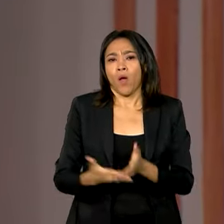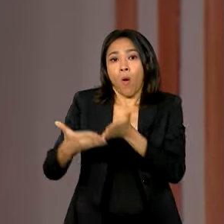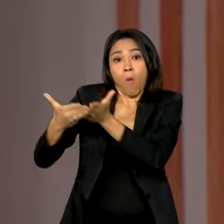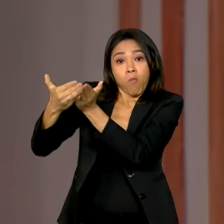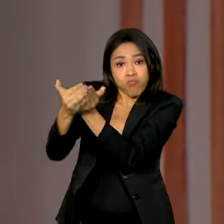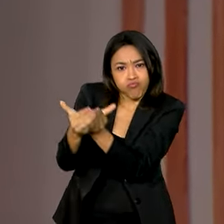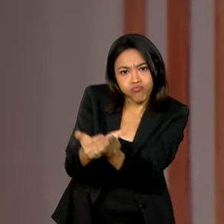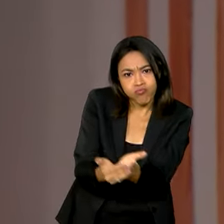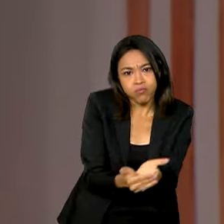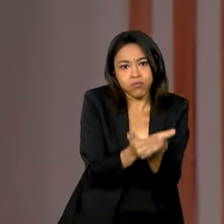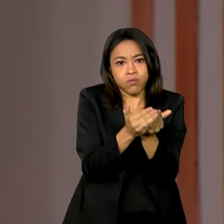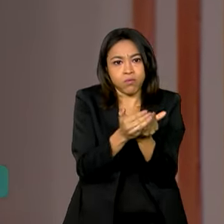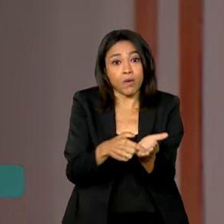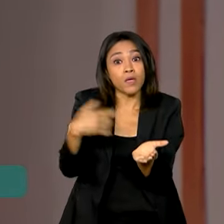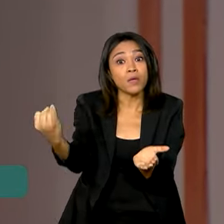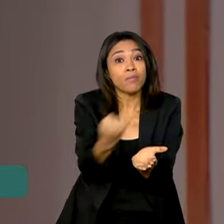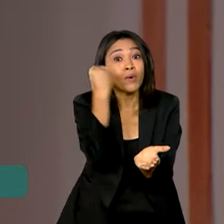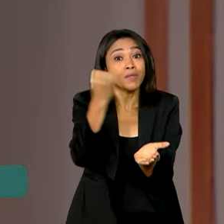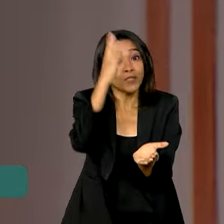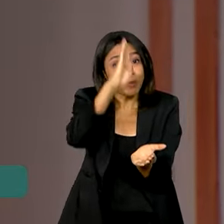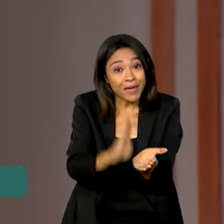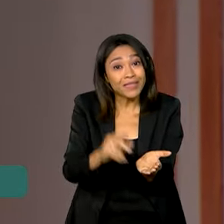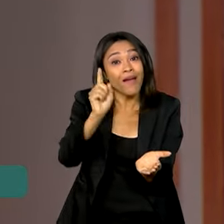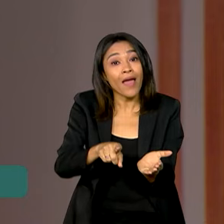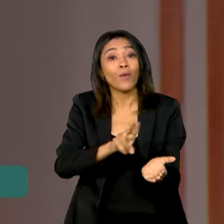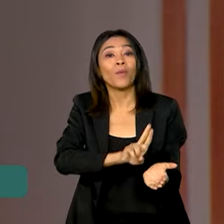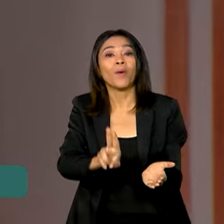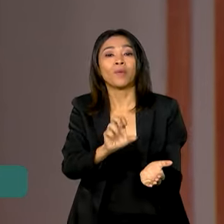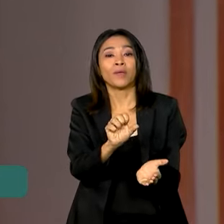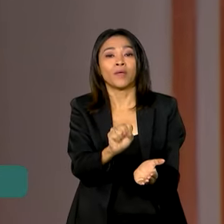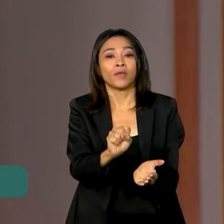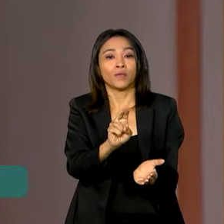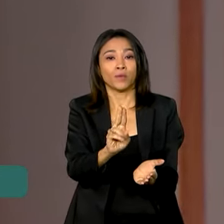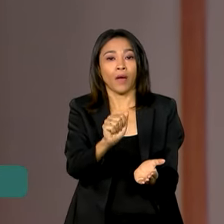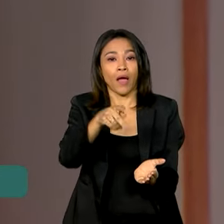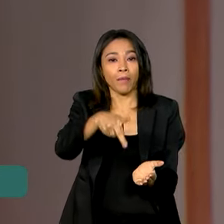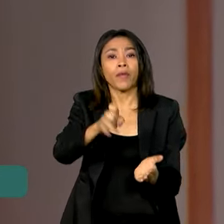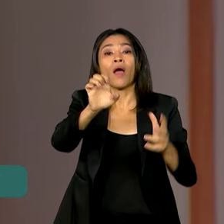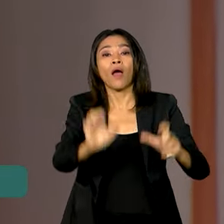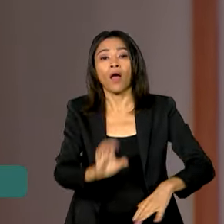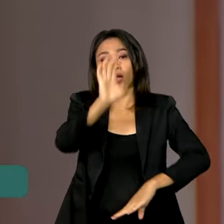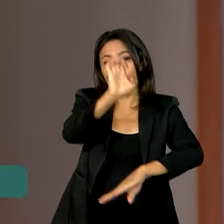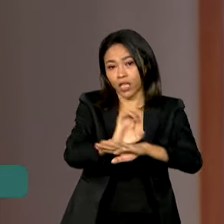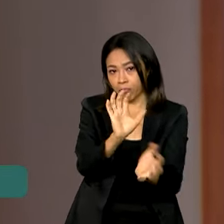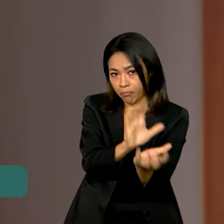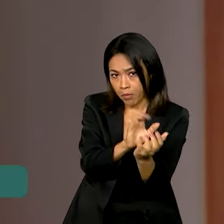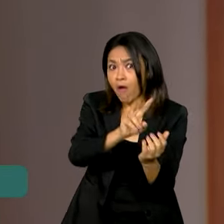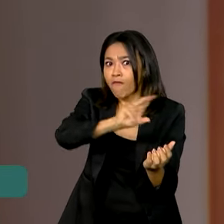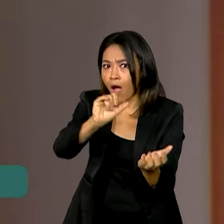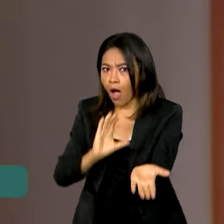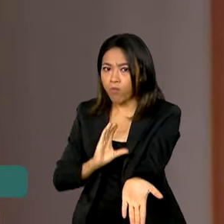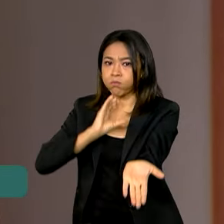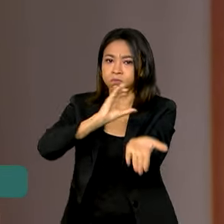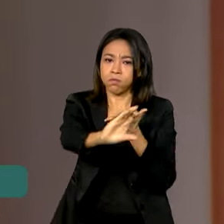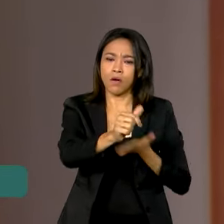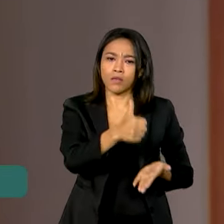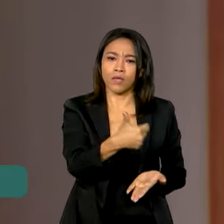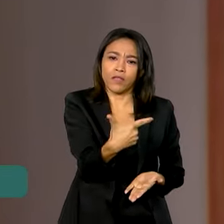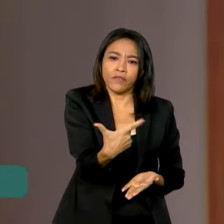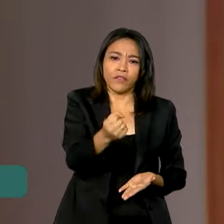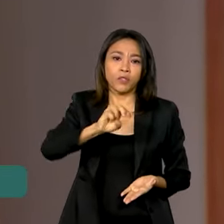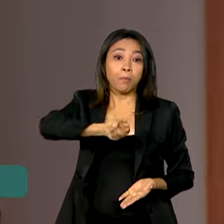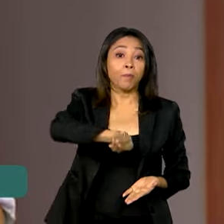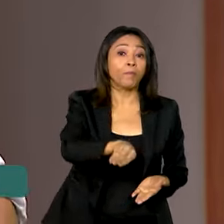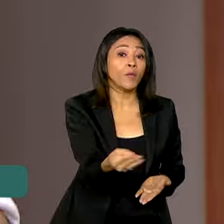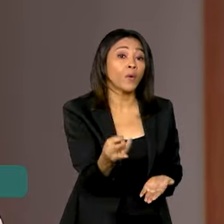mais importantes do país, o de Suape, no estado de Pernambuco, vai receber investimentos de mais de 120 milhões de